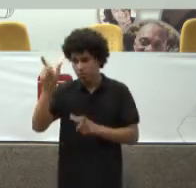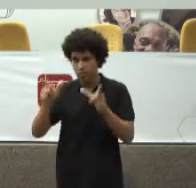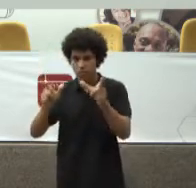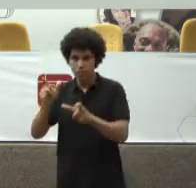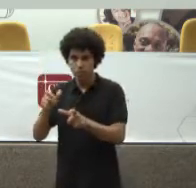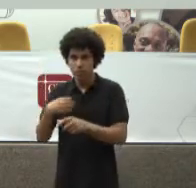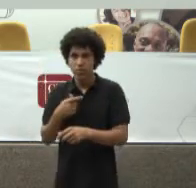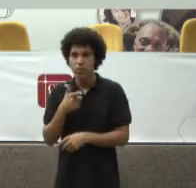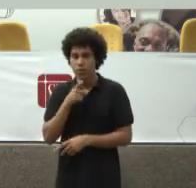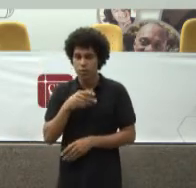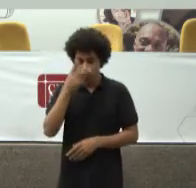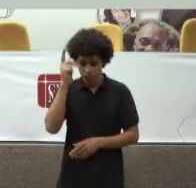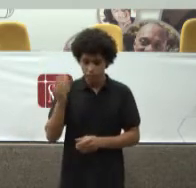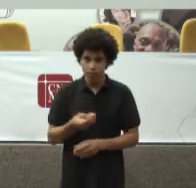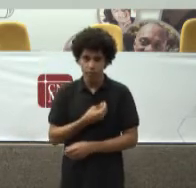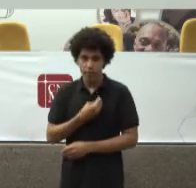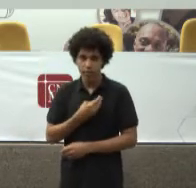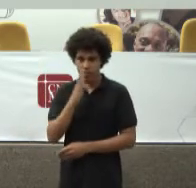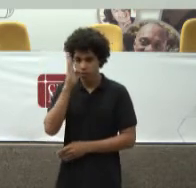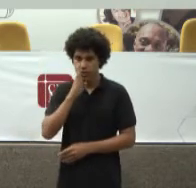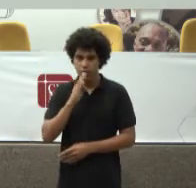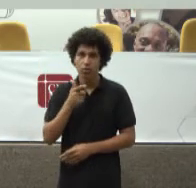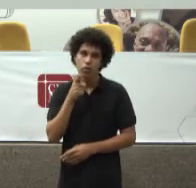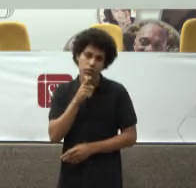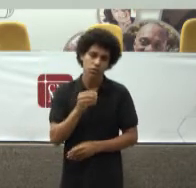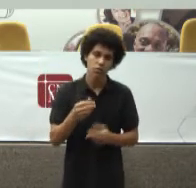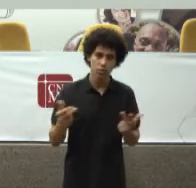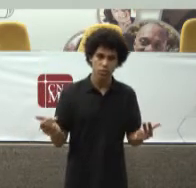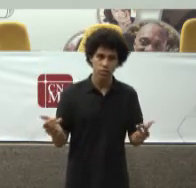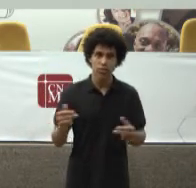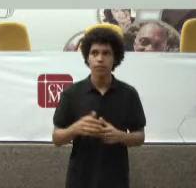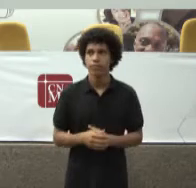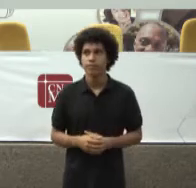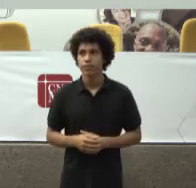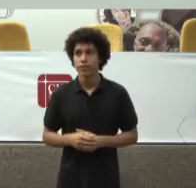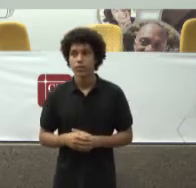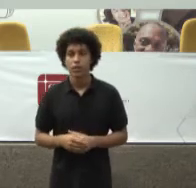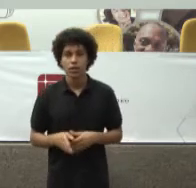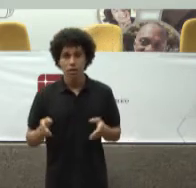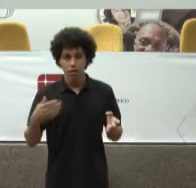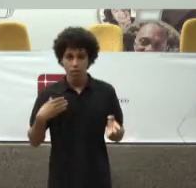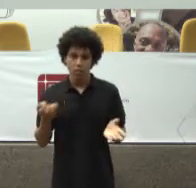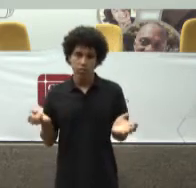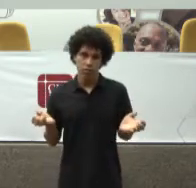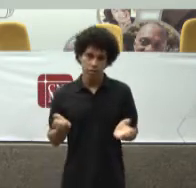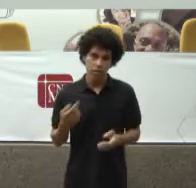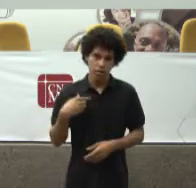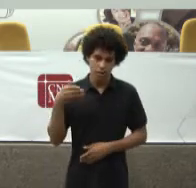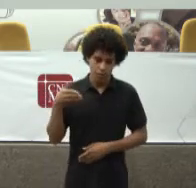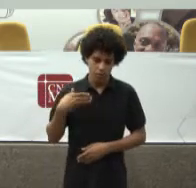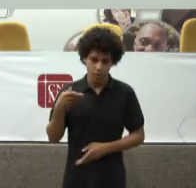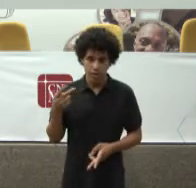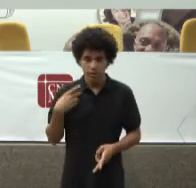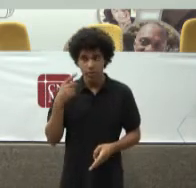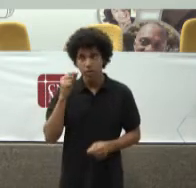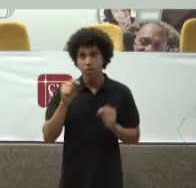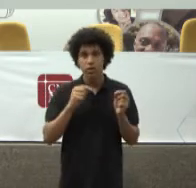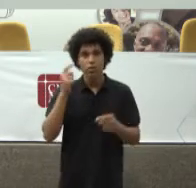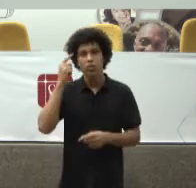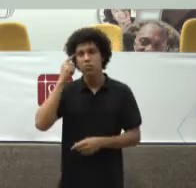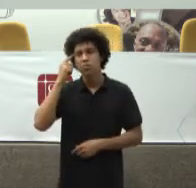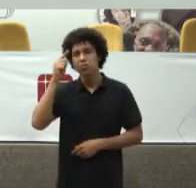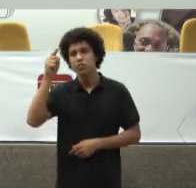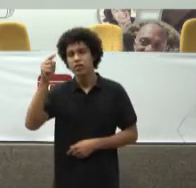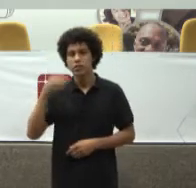Em vigor Eu queria Nesse momento Estabelecido Qual é a minha visão Que eu tenho do Ministério Público